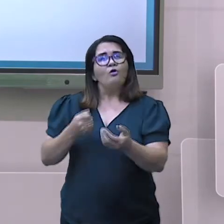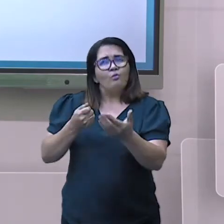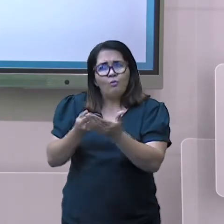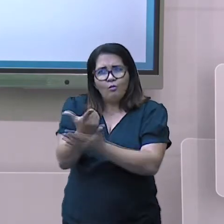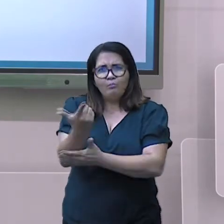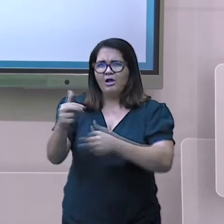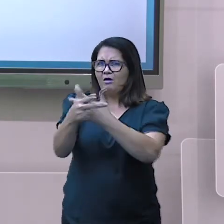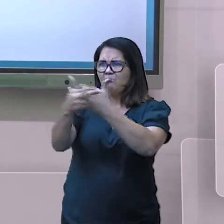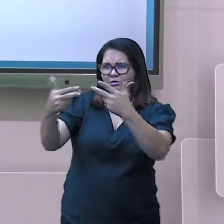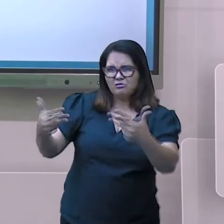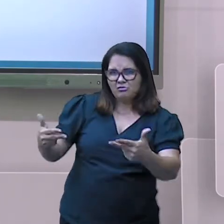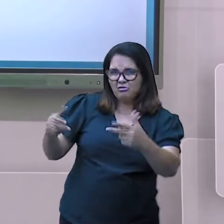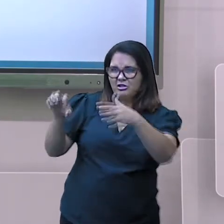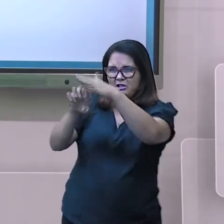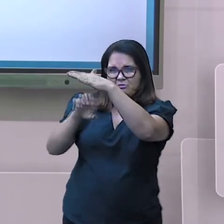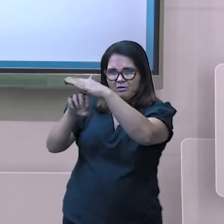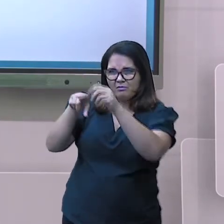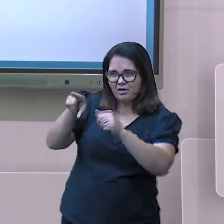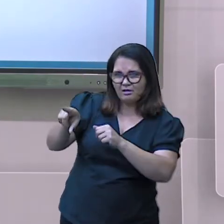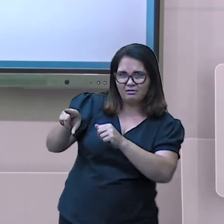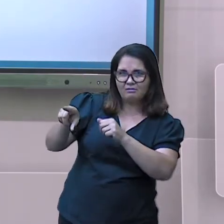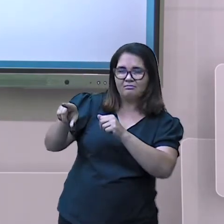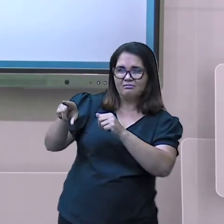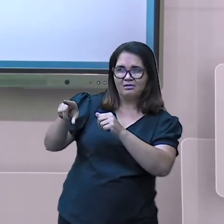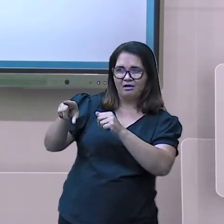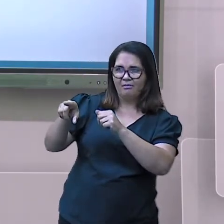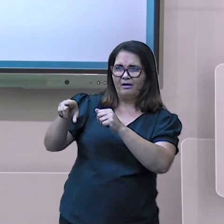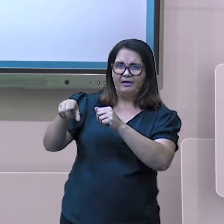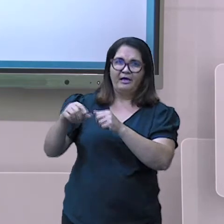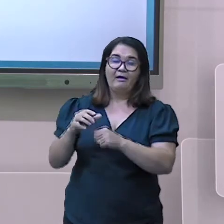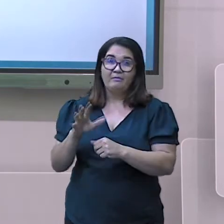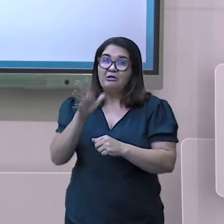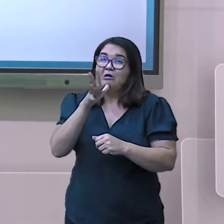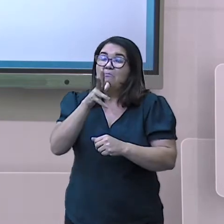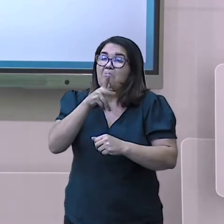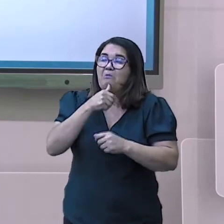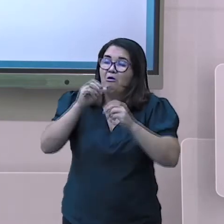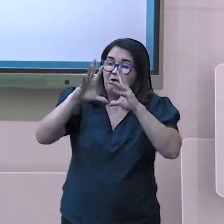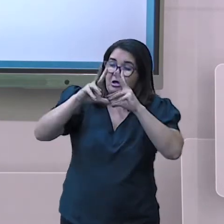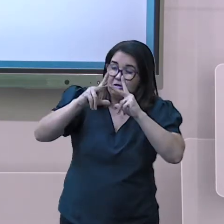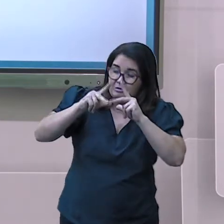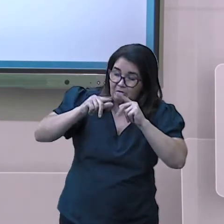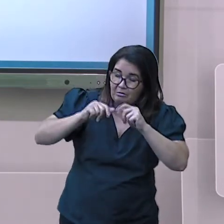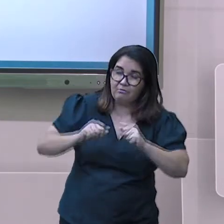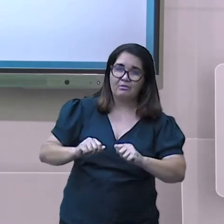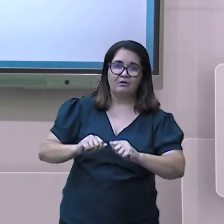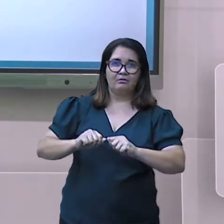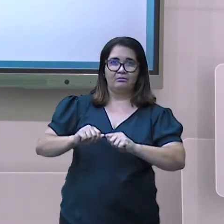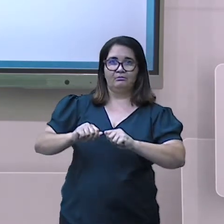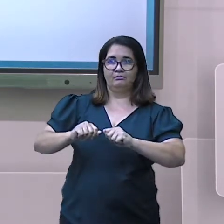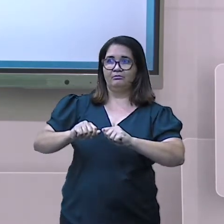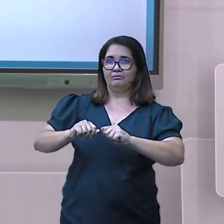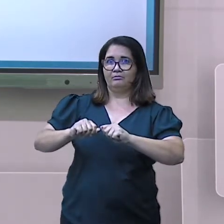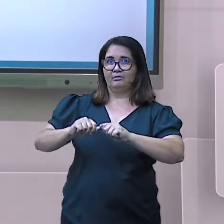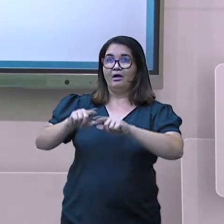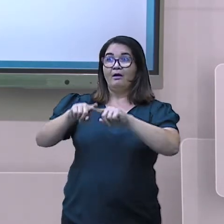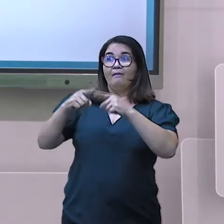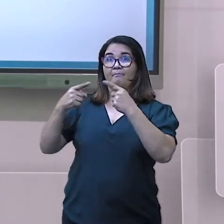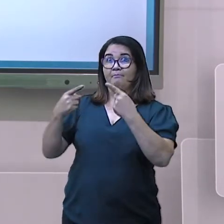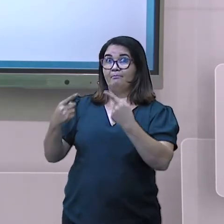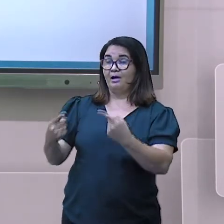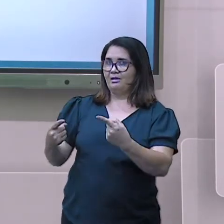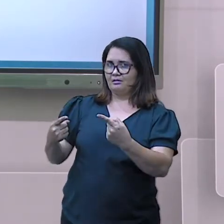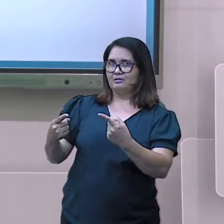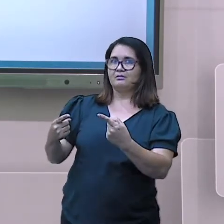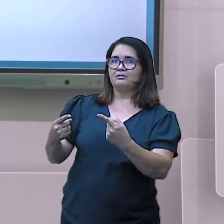produtos de má qualidade, você está reforçando essa política aí da empresa. Mas quando você passa a comprar